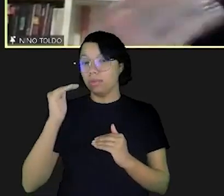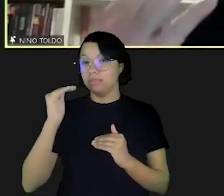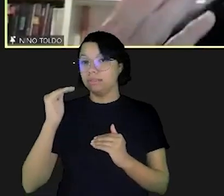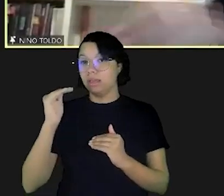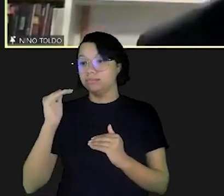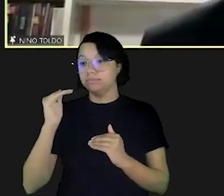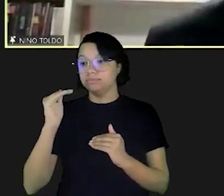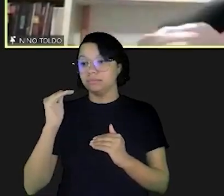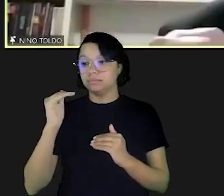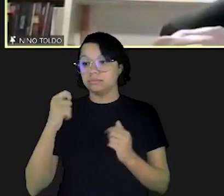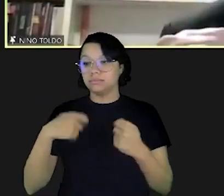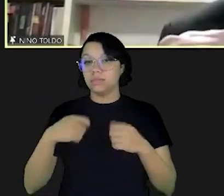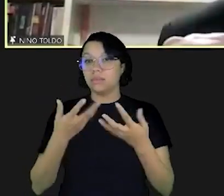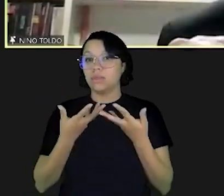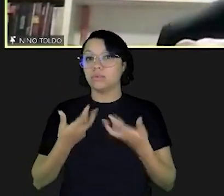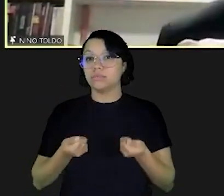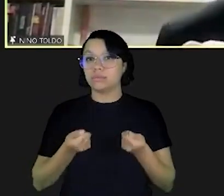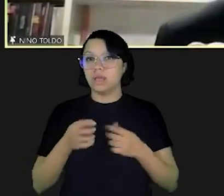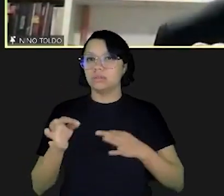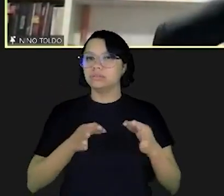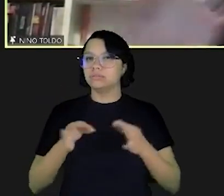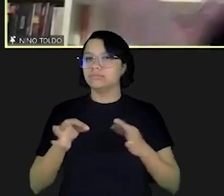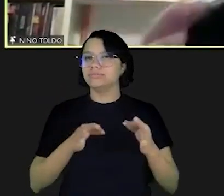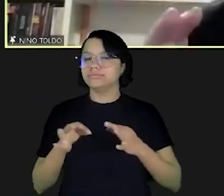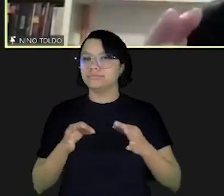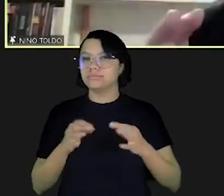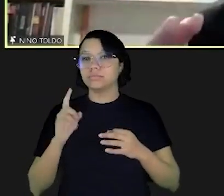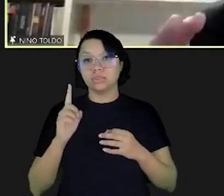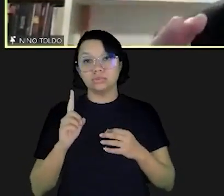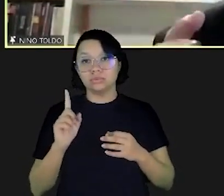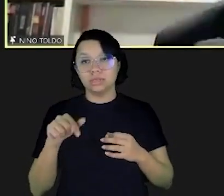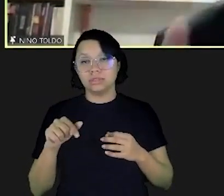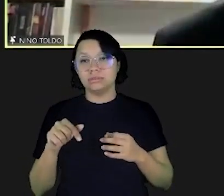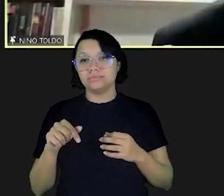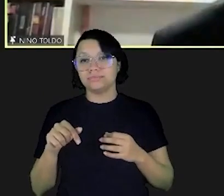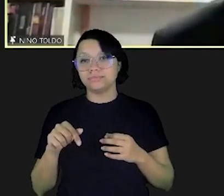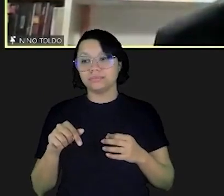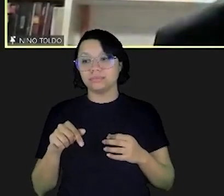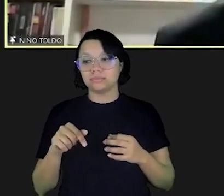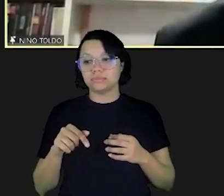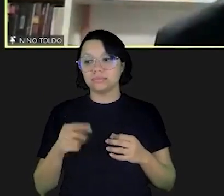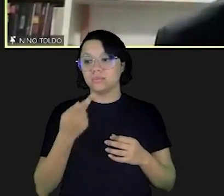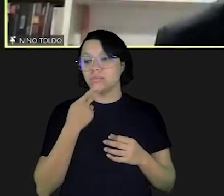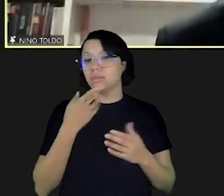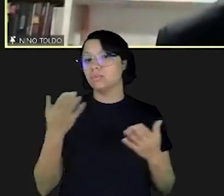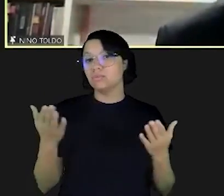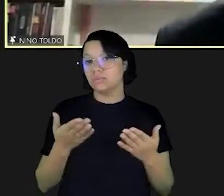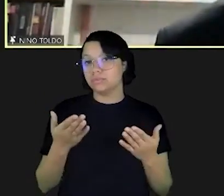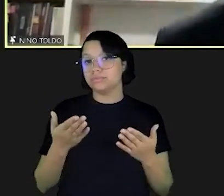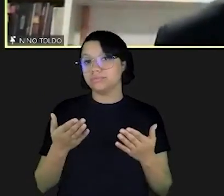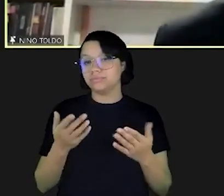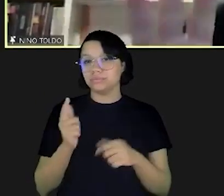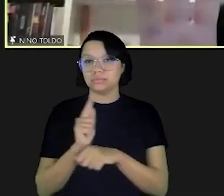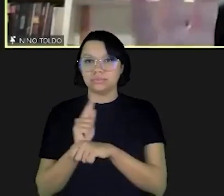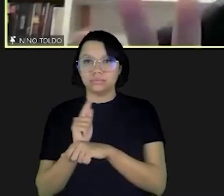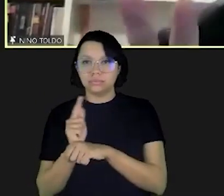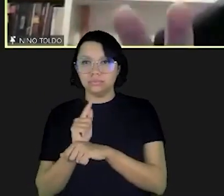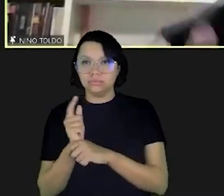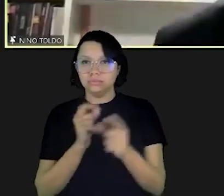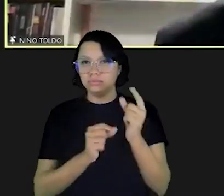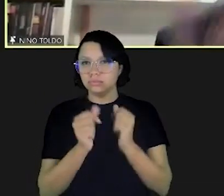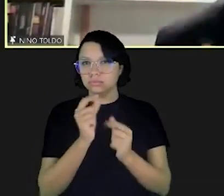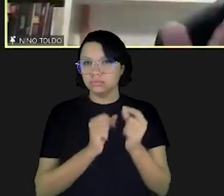aumentar nós precisamos adotar estratégias e uma delas é essa pela qual passamos hoje do